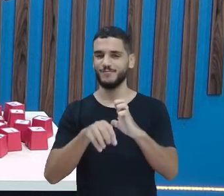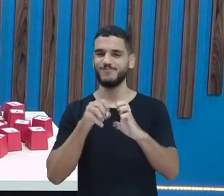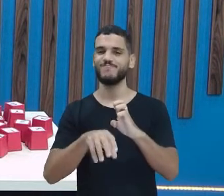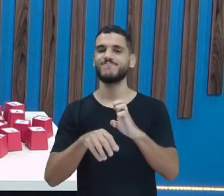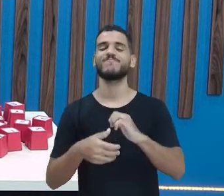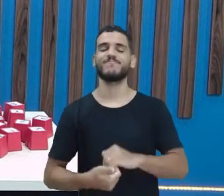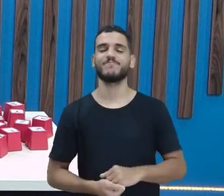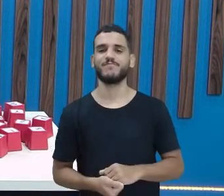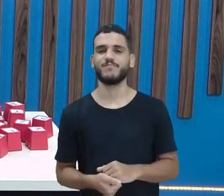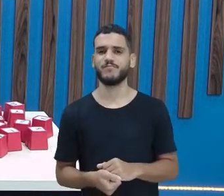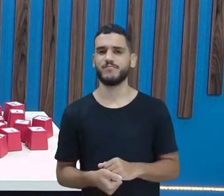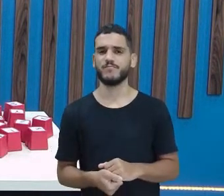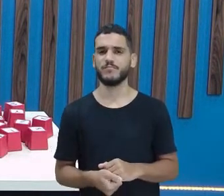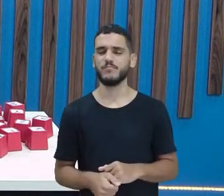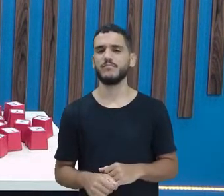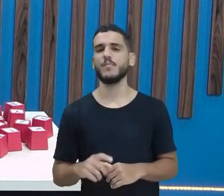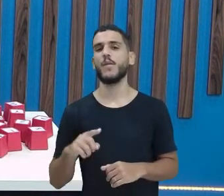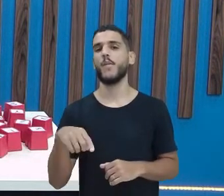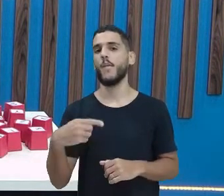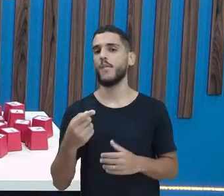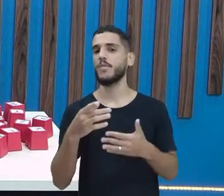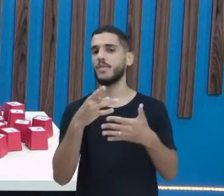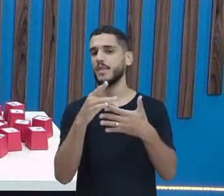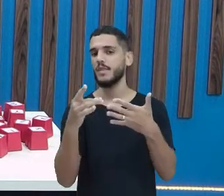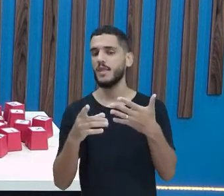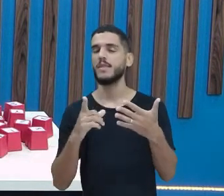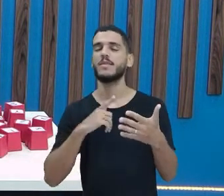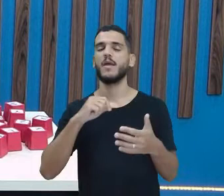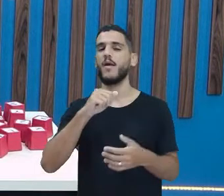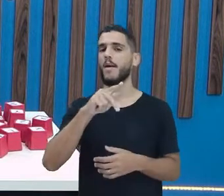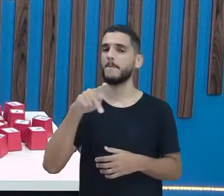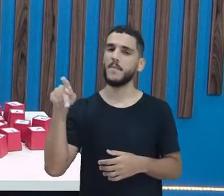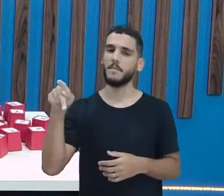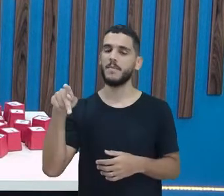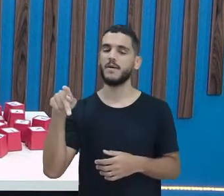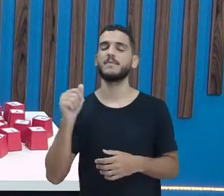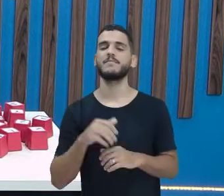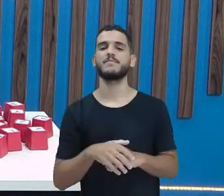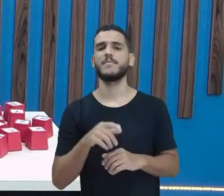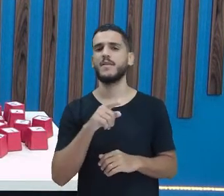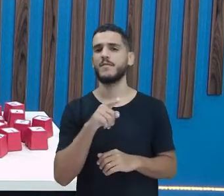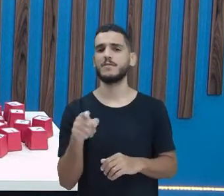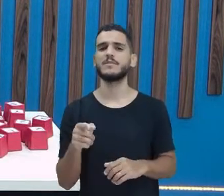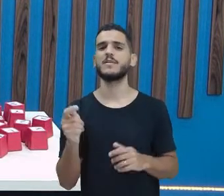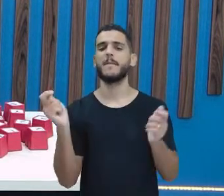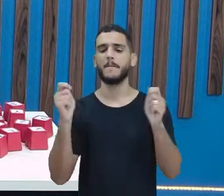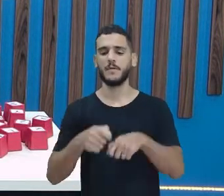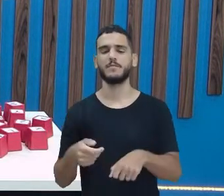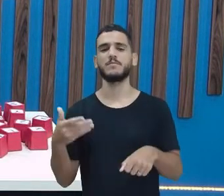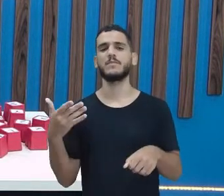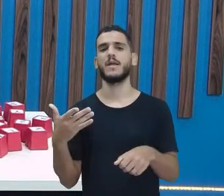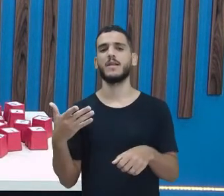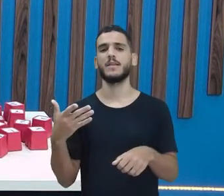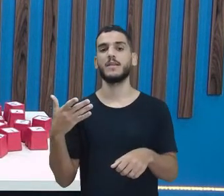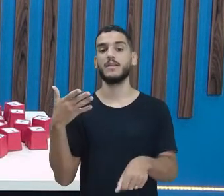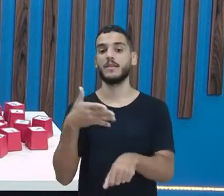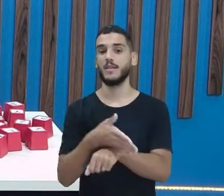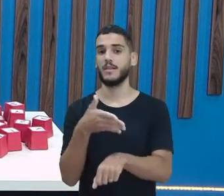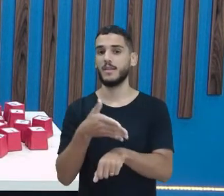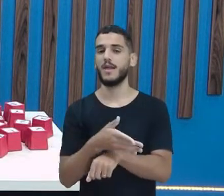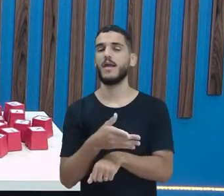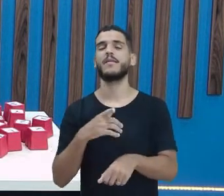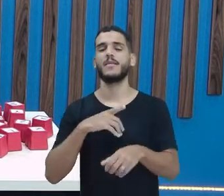Recife. E outro detalhe, tem o aplicativo que você pode estar verificando essas aulas no